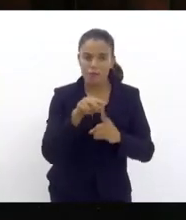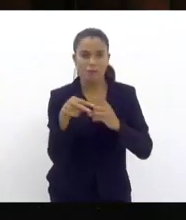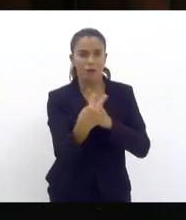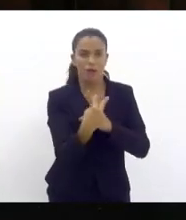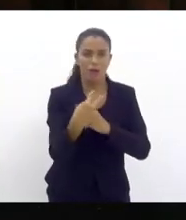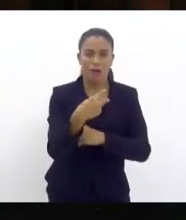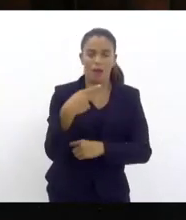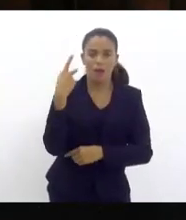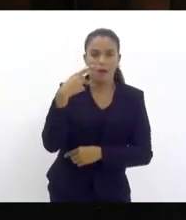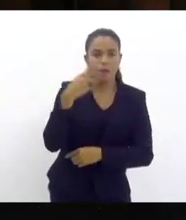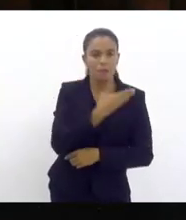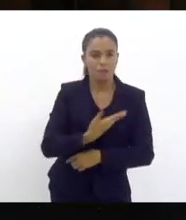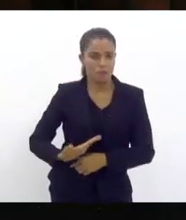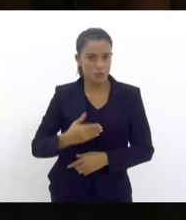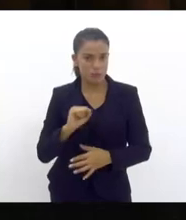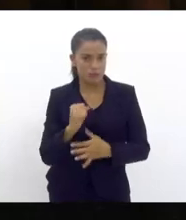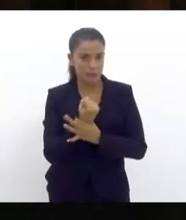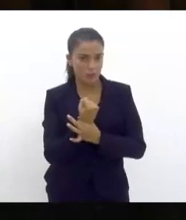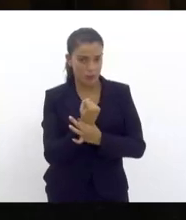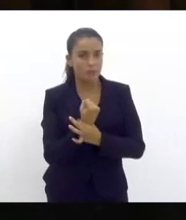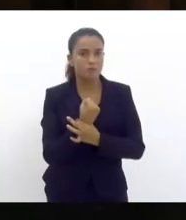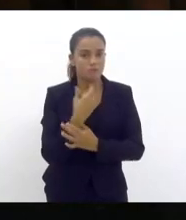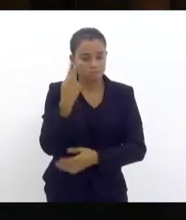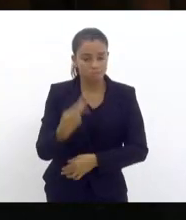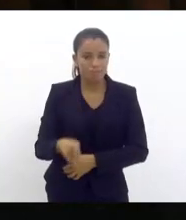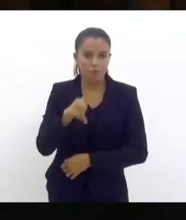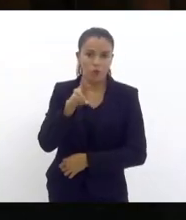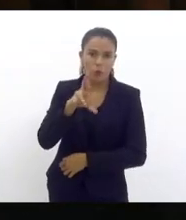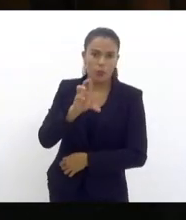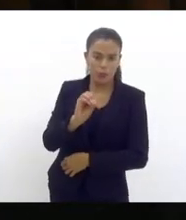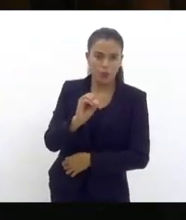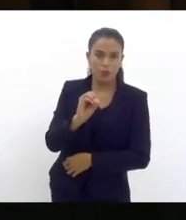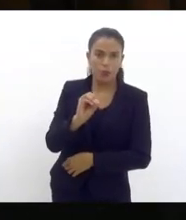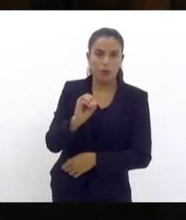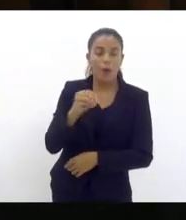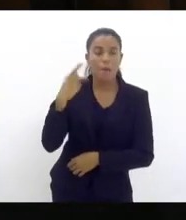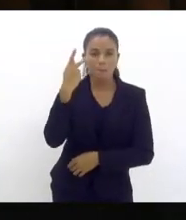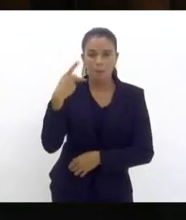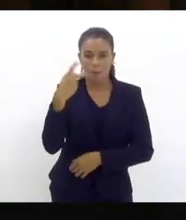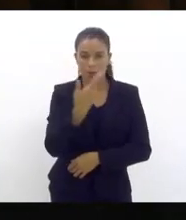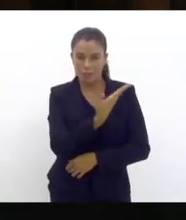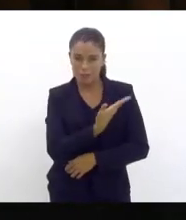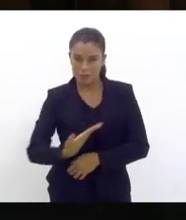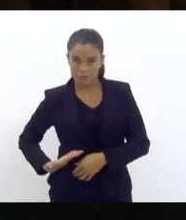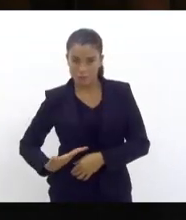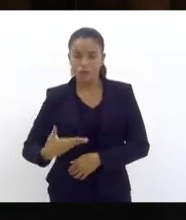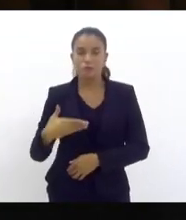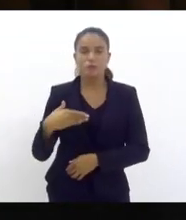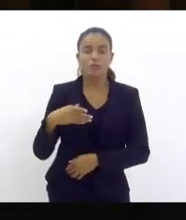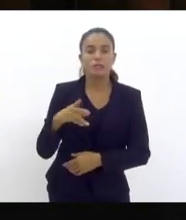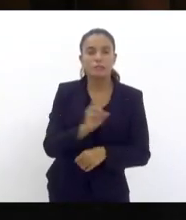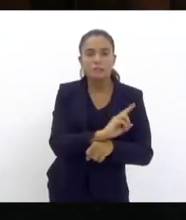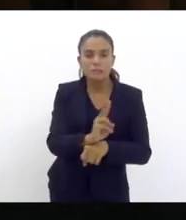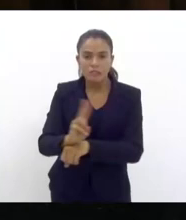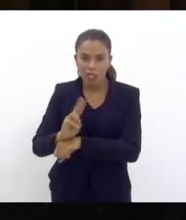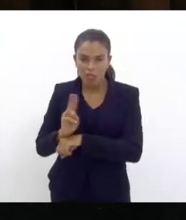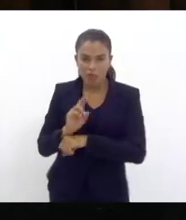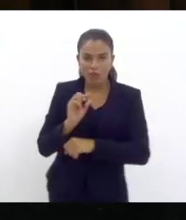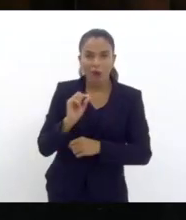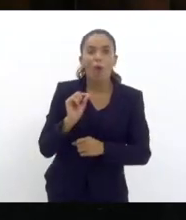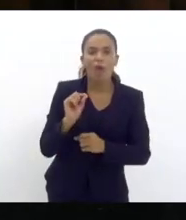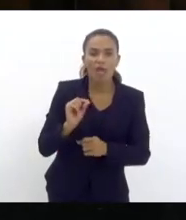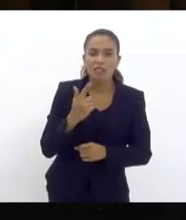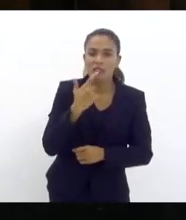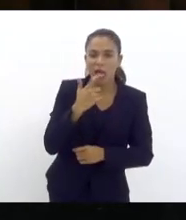política pública de segurança no Rio de Janeiro. Política pública de segurança não se faz com o fígado, se